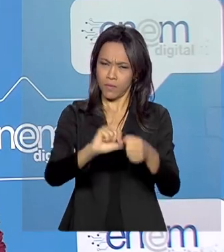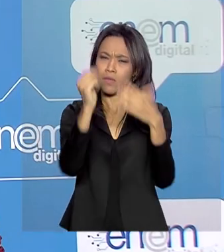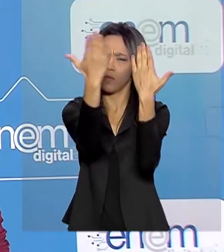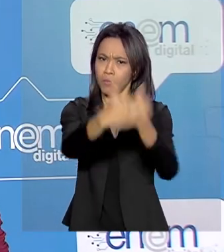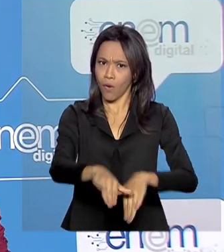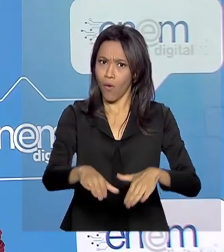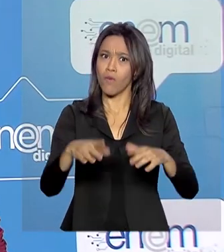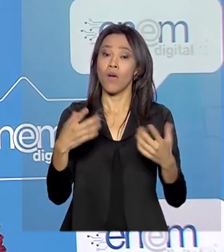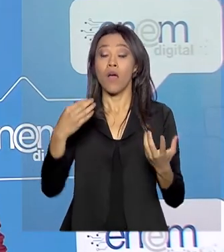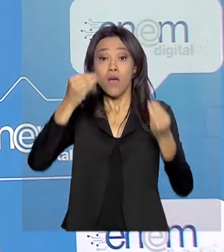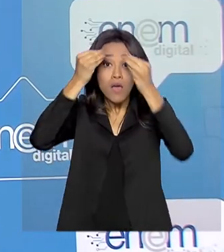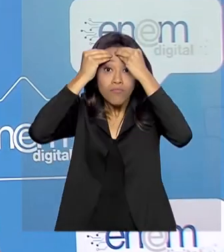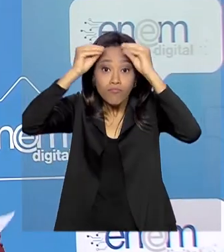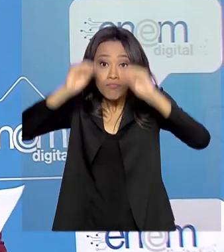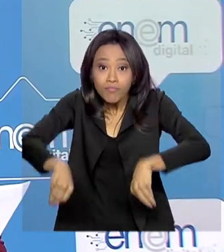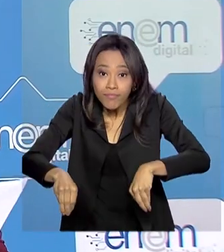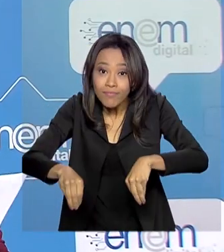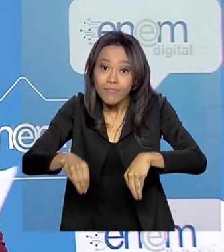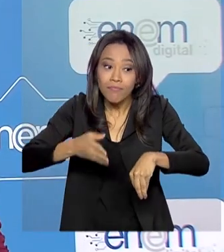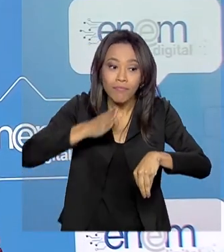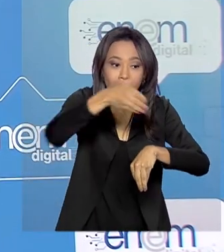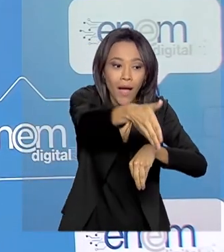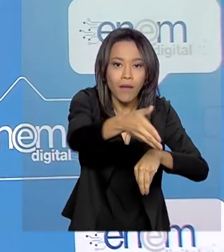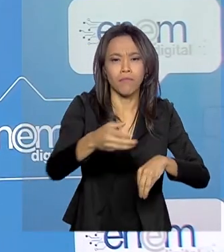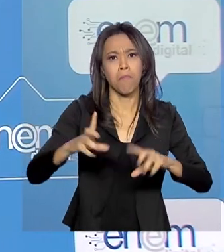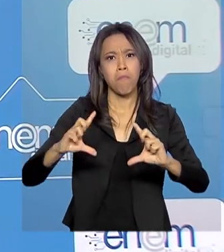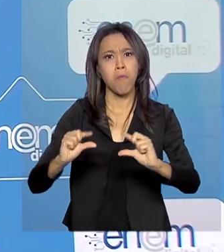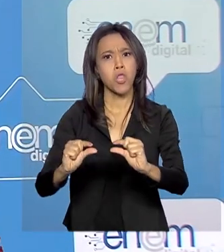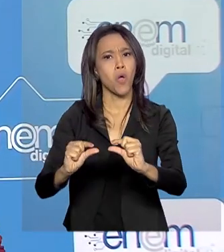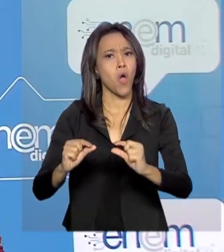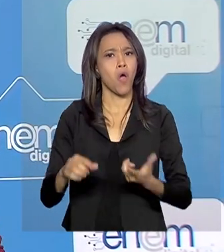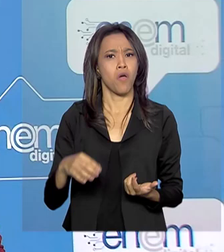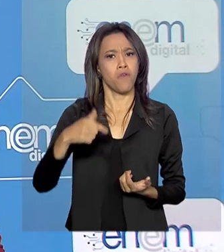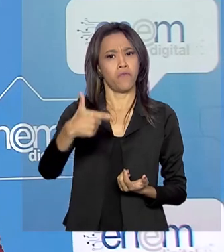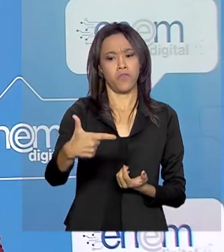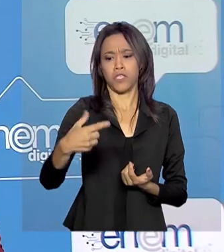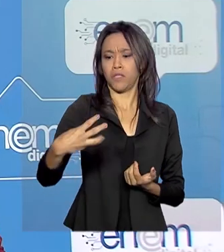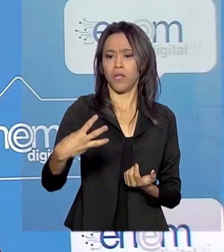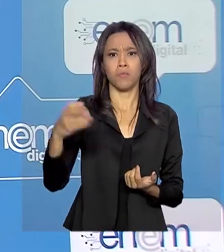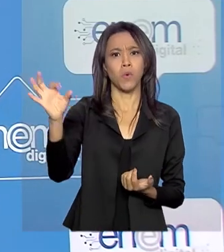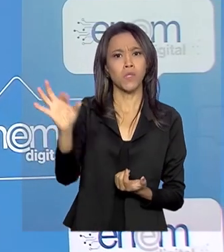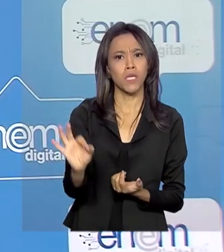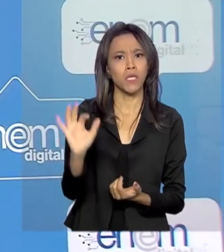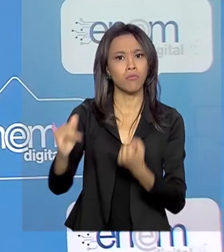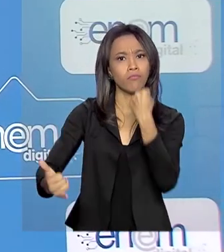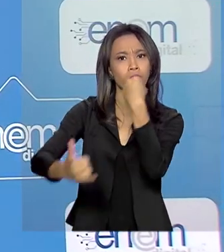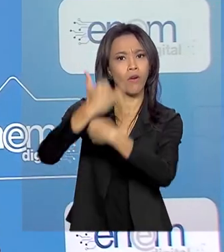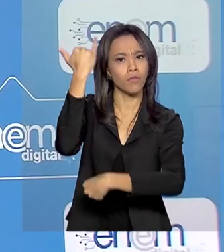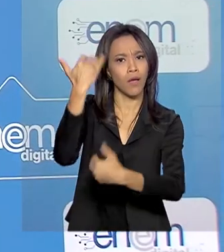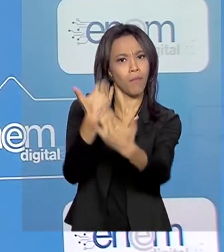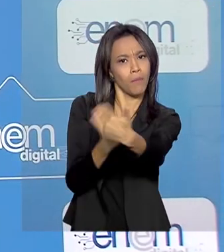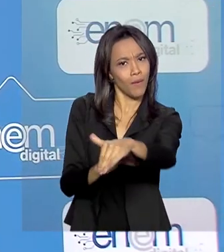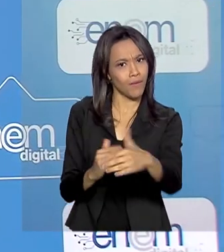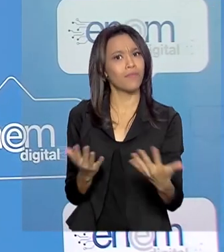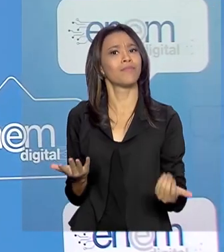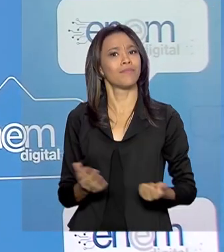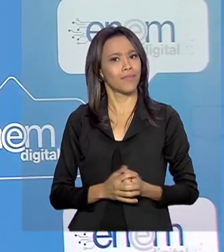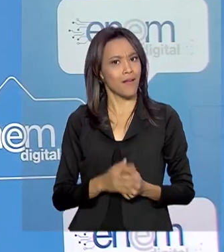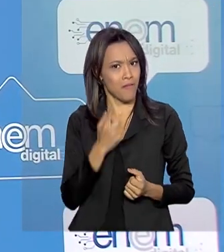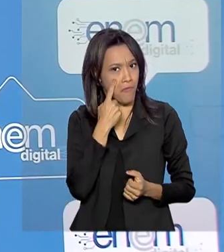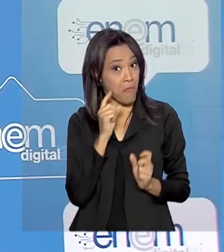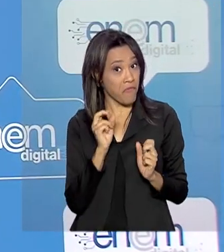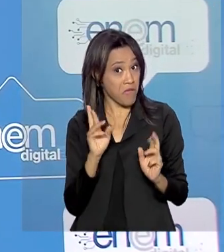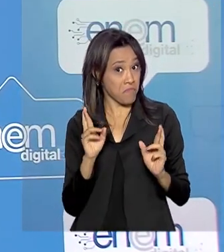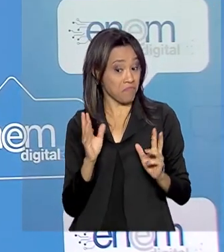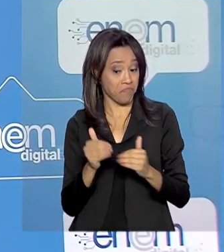Foi a mais baixa abstenção da história. Apenas 23% dos inscritos faltaram. Vamos ver como é que vai ser no próximo